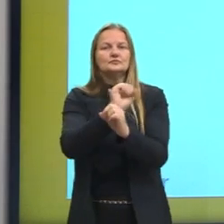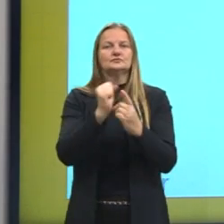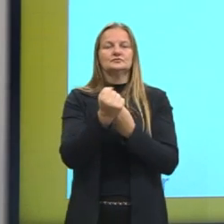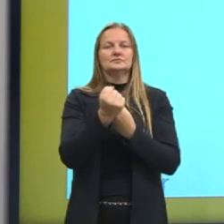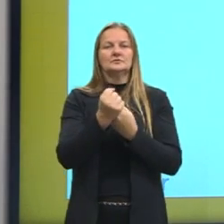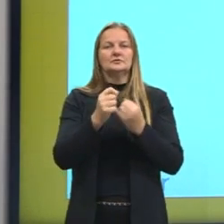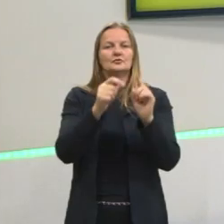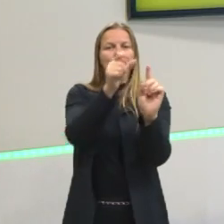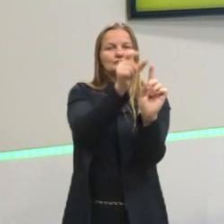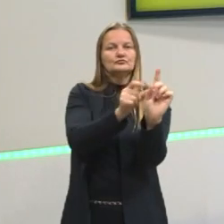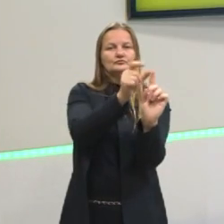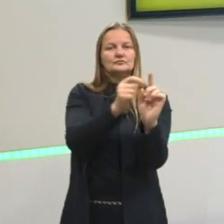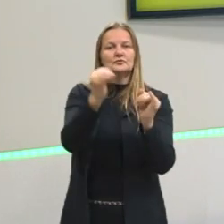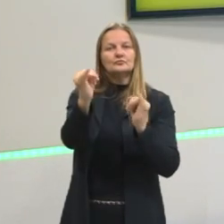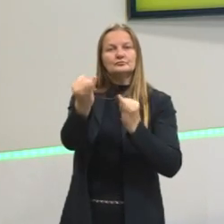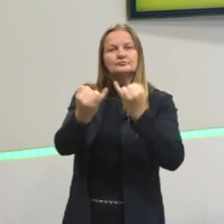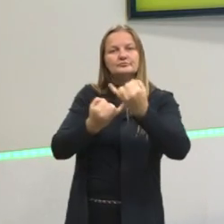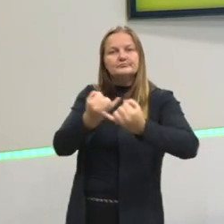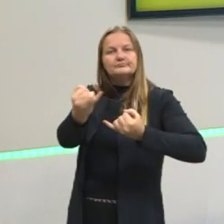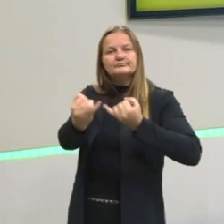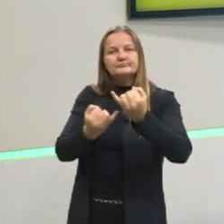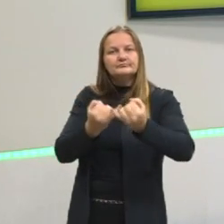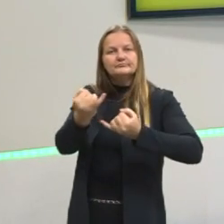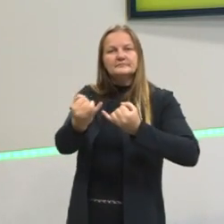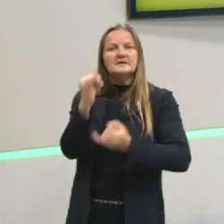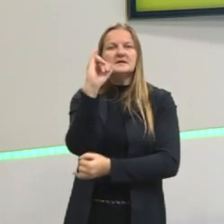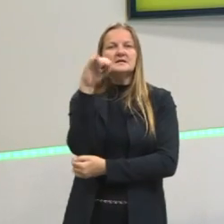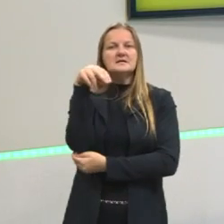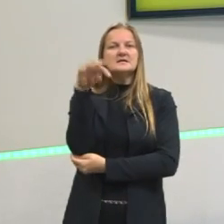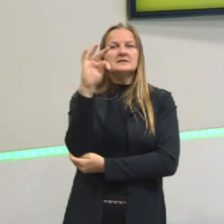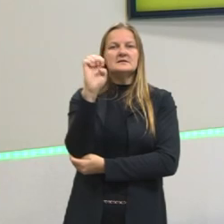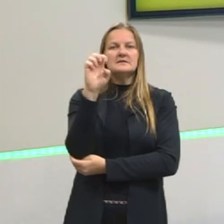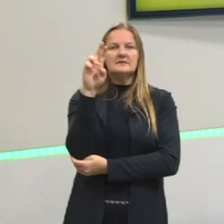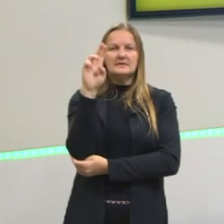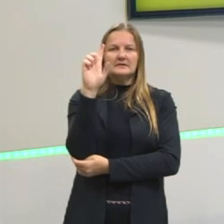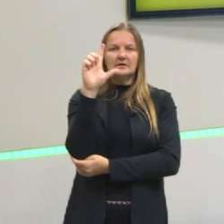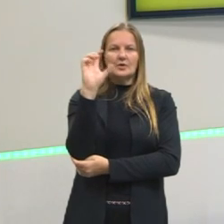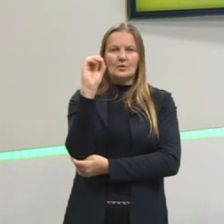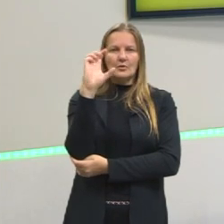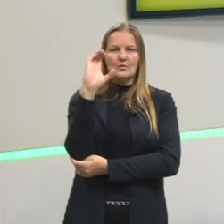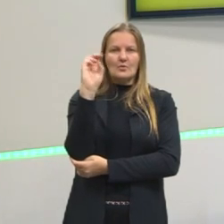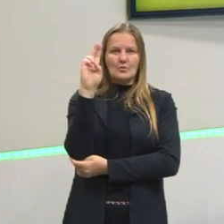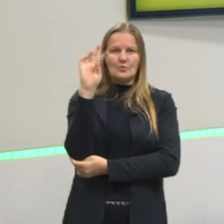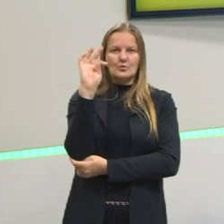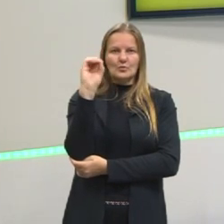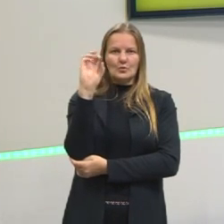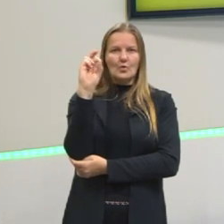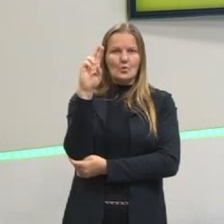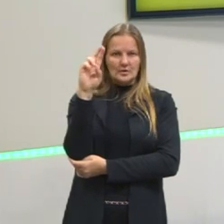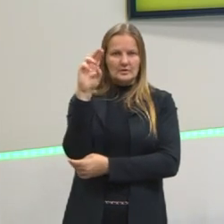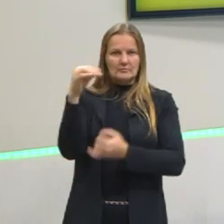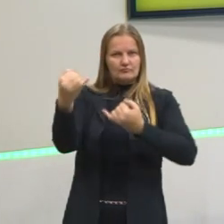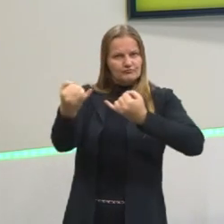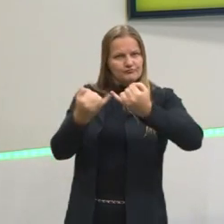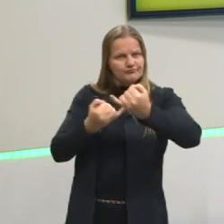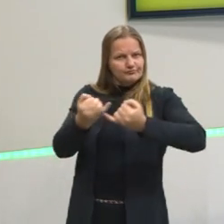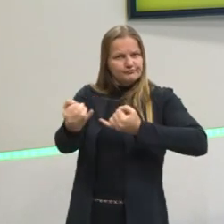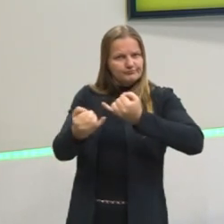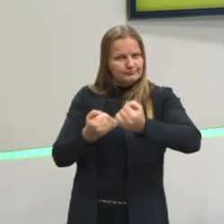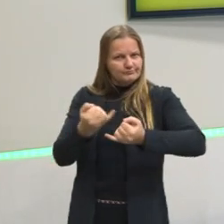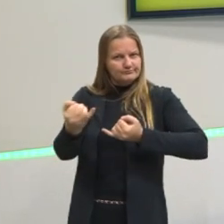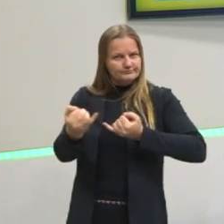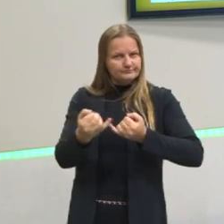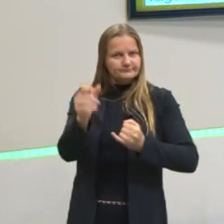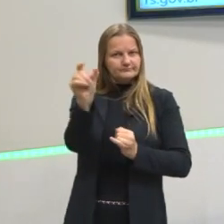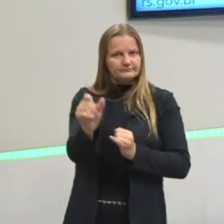interlocutores. Então, a nossa primeira diferenciação aqui, gênero textual, tem a ver com exatamente o